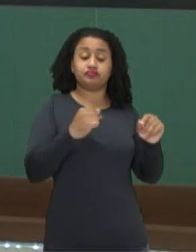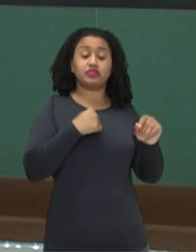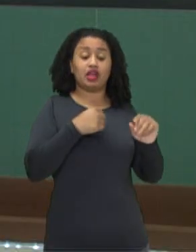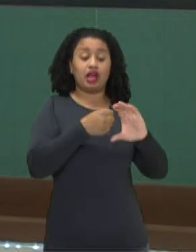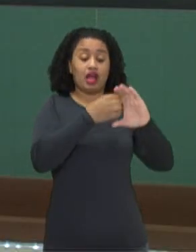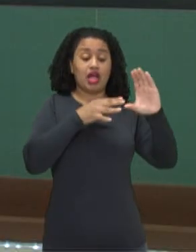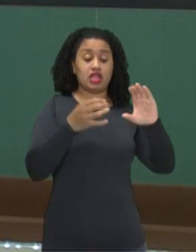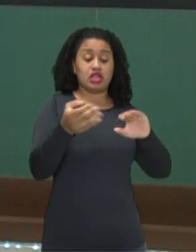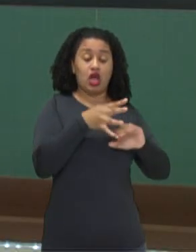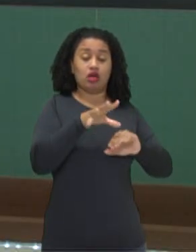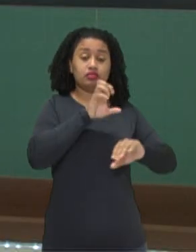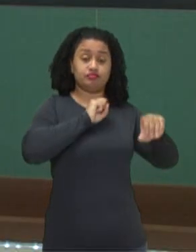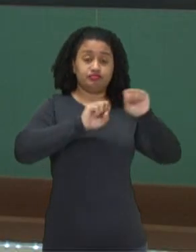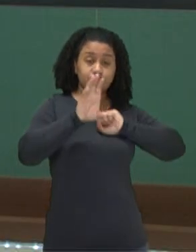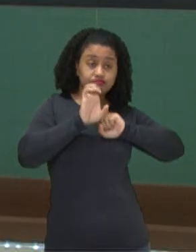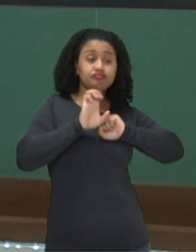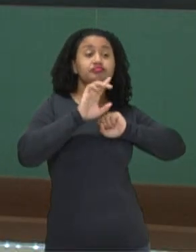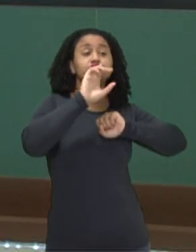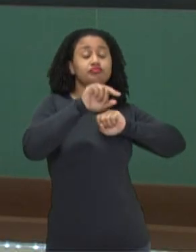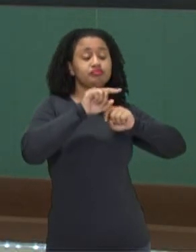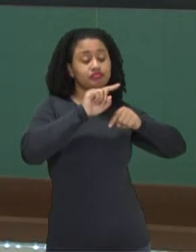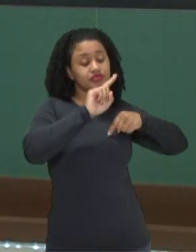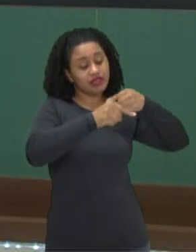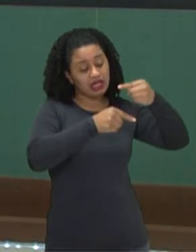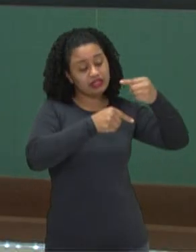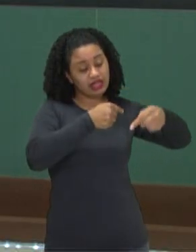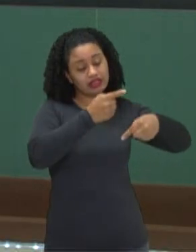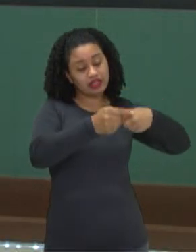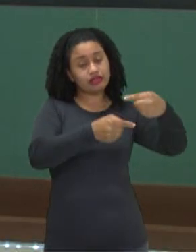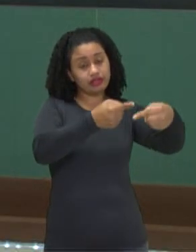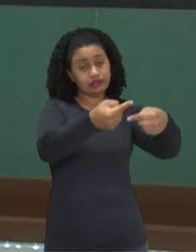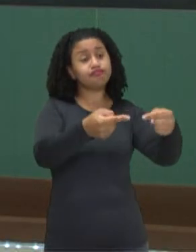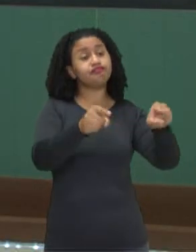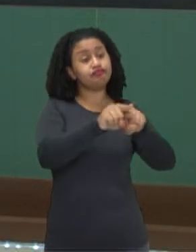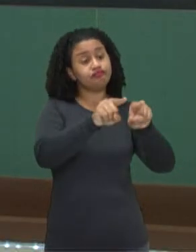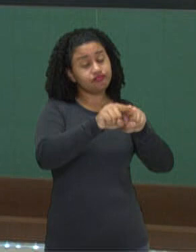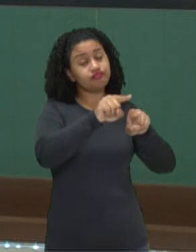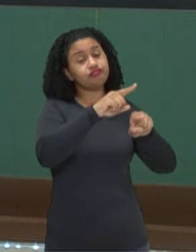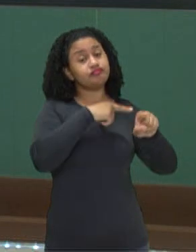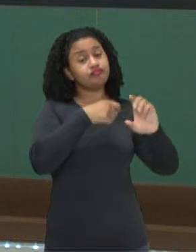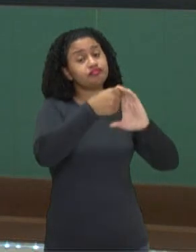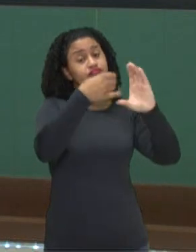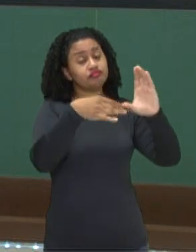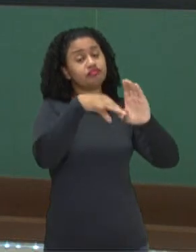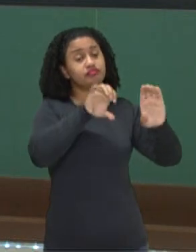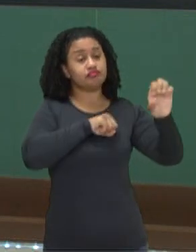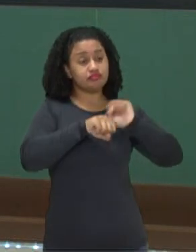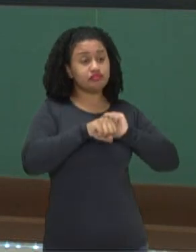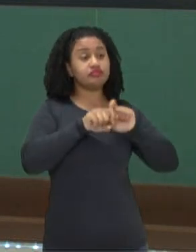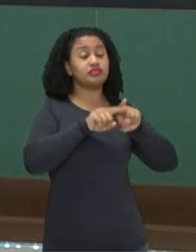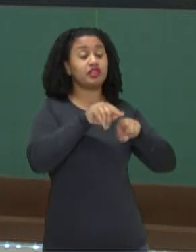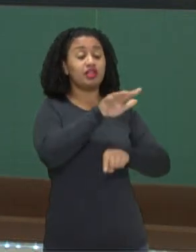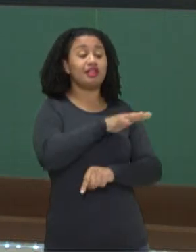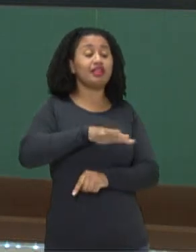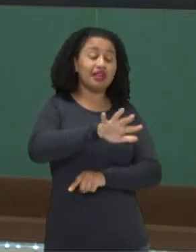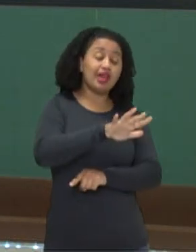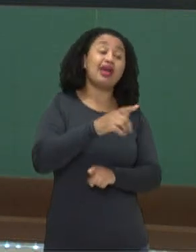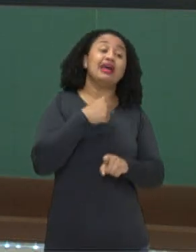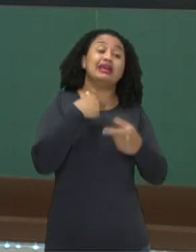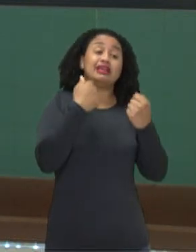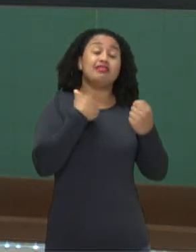característica é adquirida e é passada às outras gerações. O meio é que exige que essas